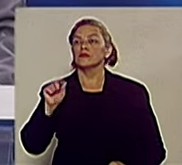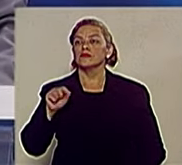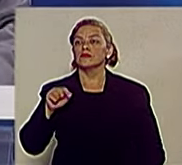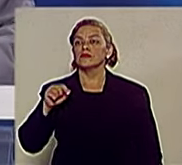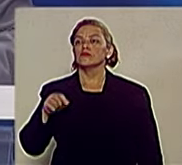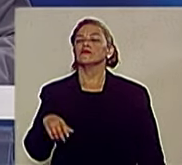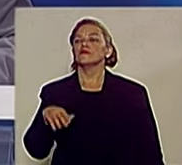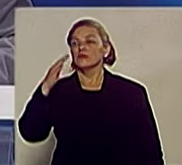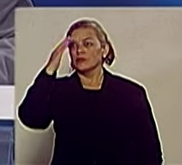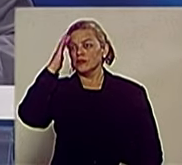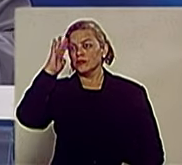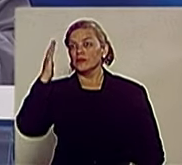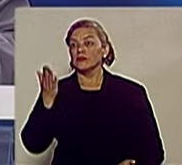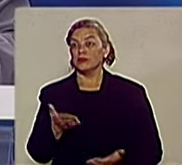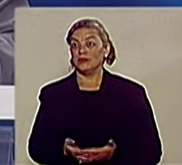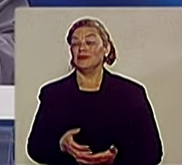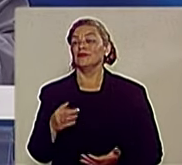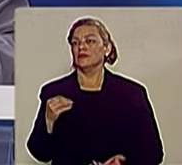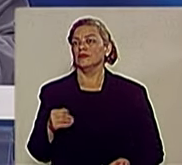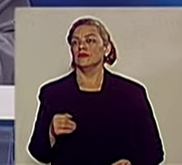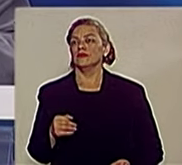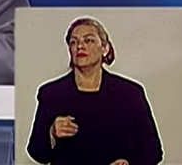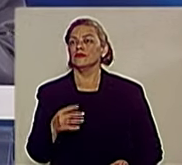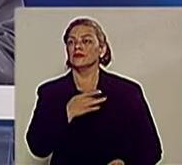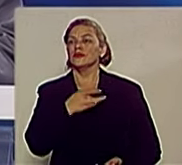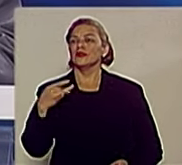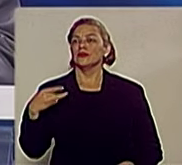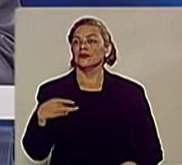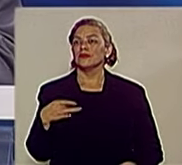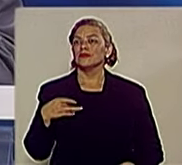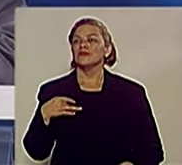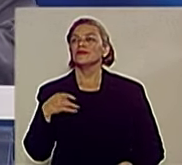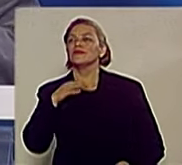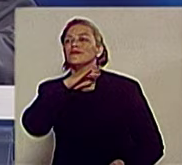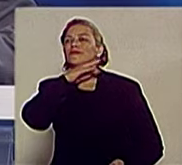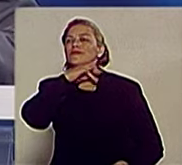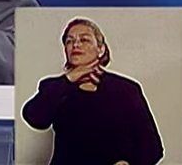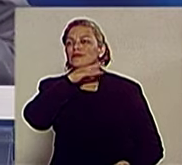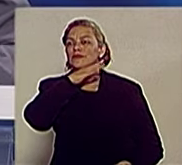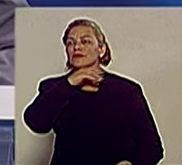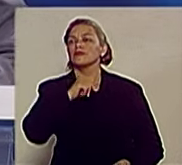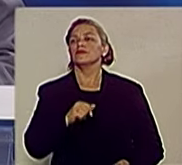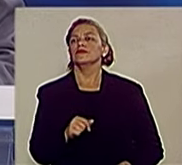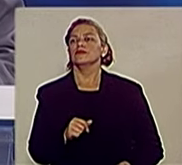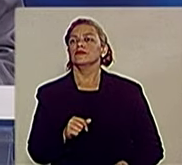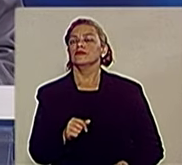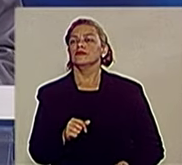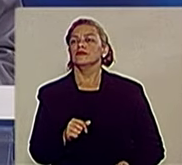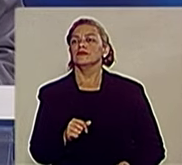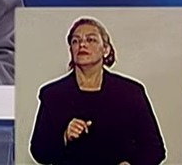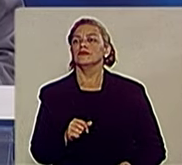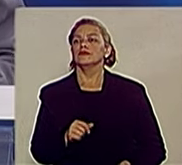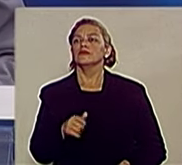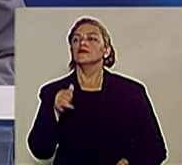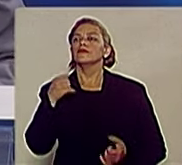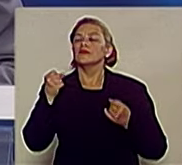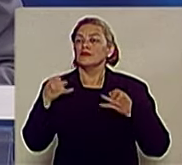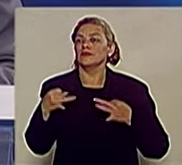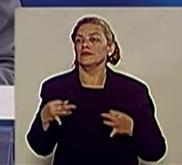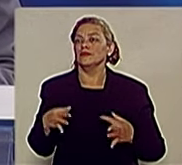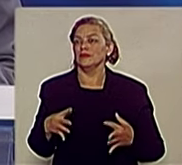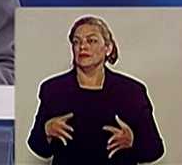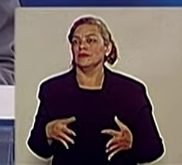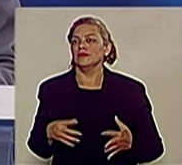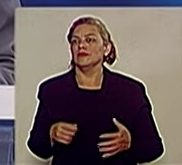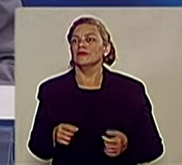razão. A má gestão na saúde de São José dos Campos, ela está muito declarada. Por exemplo, se